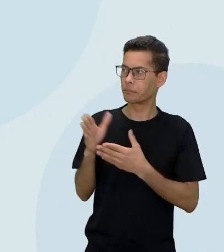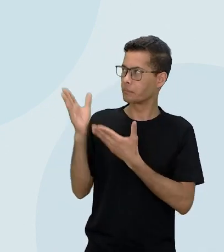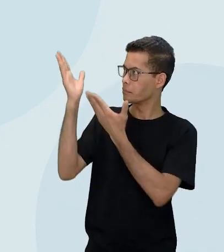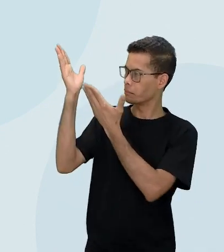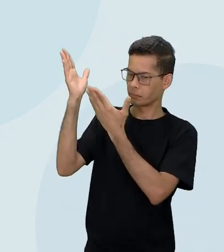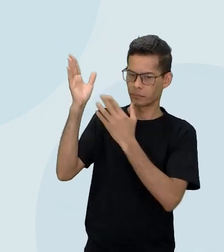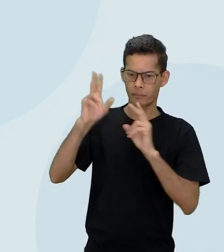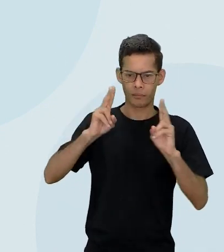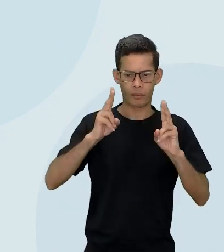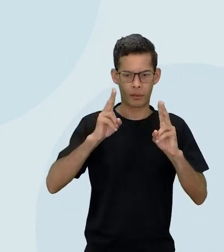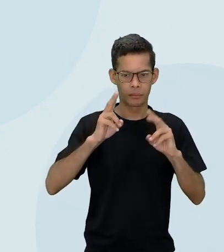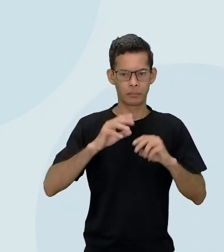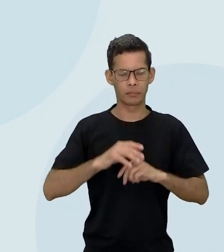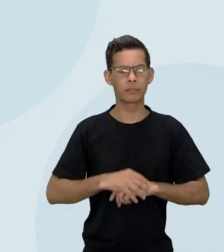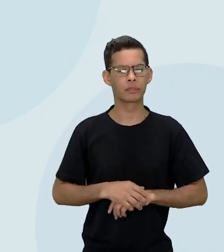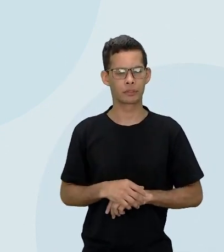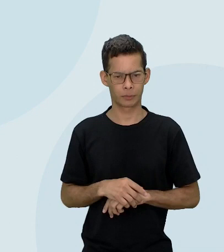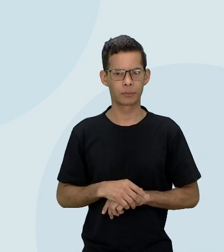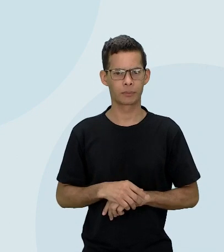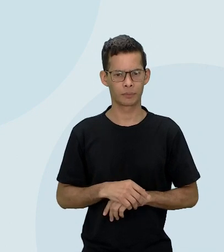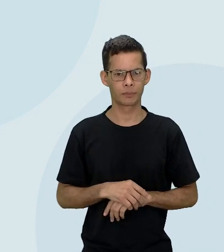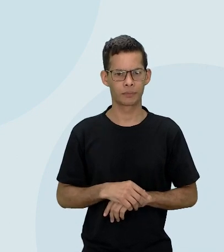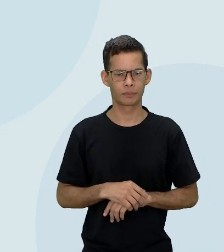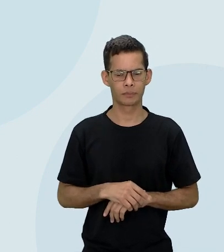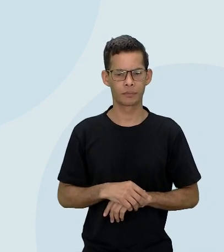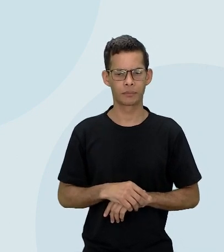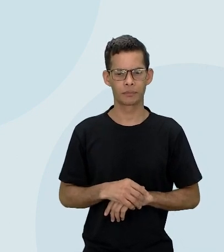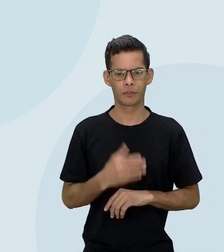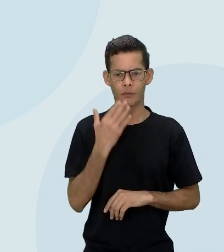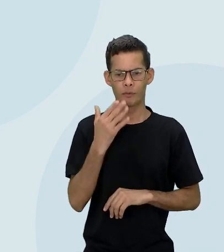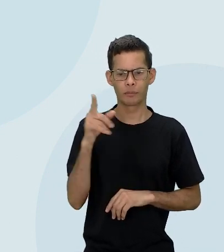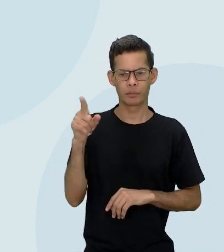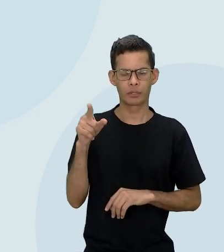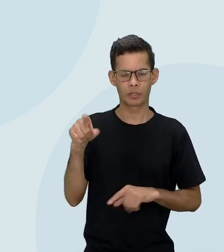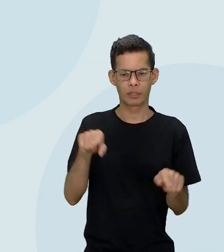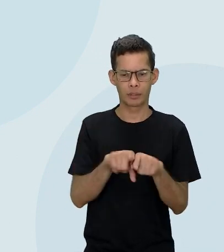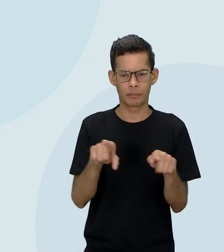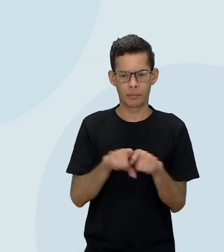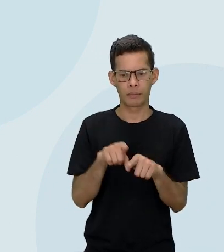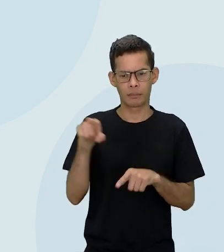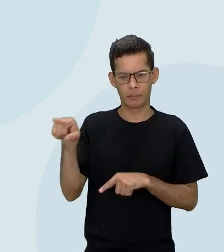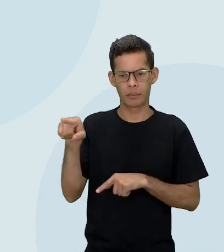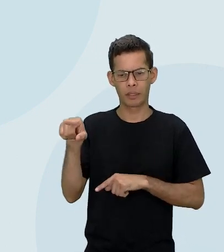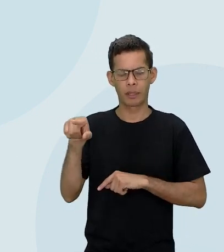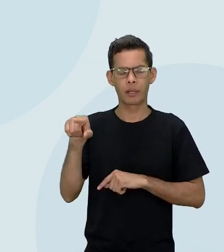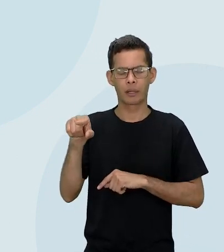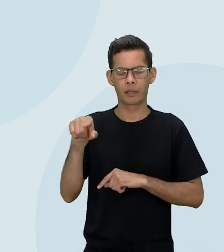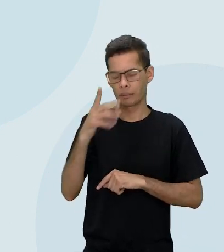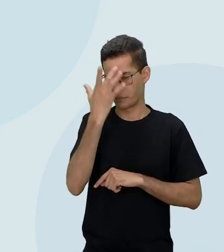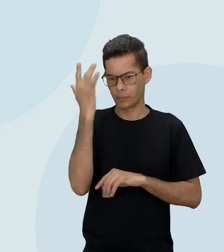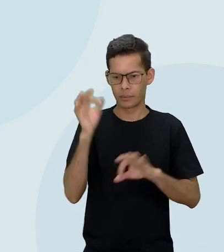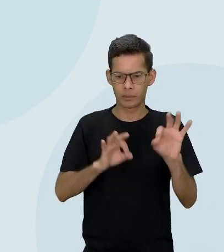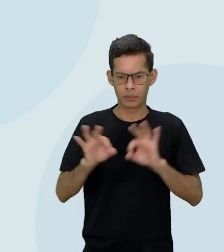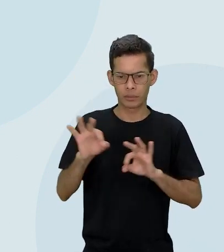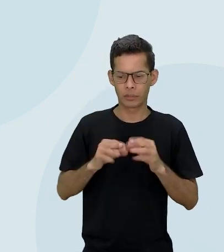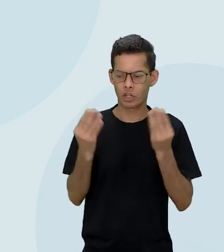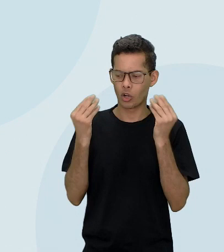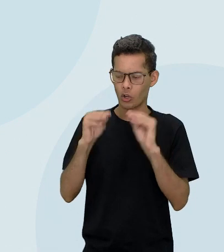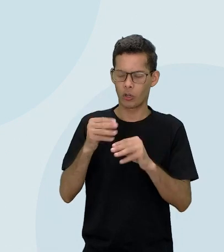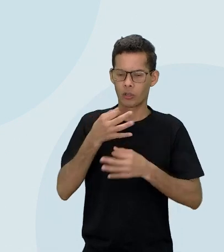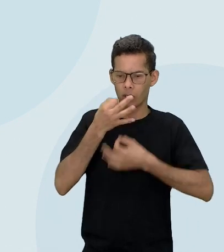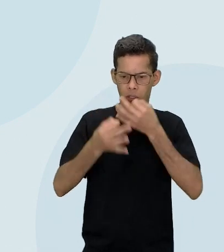e vou pedir também para a produção deixar no chat o link de